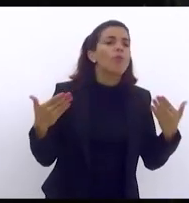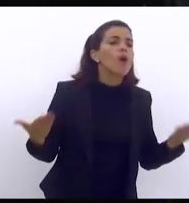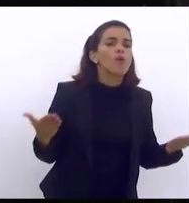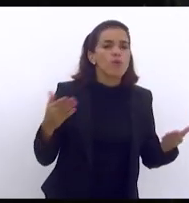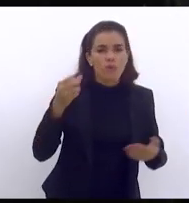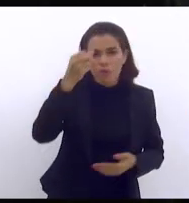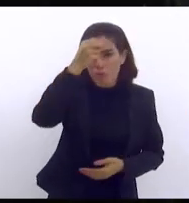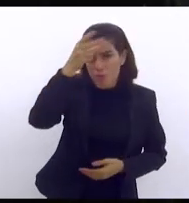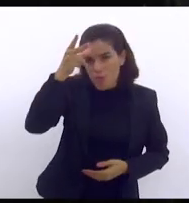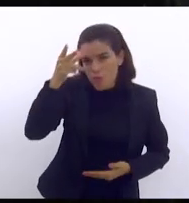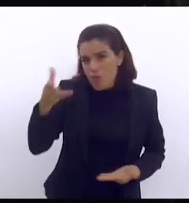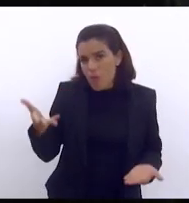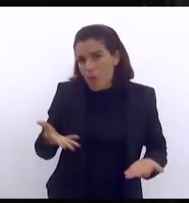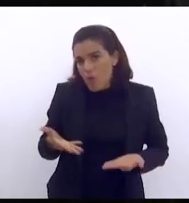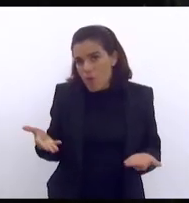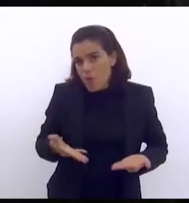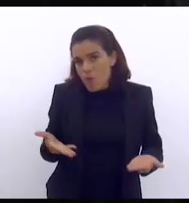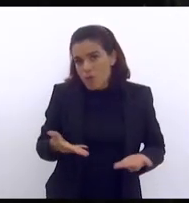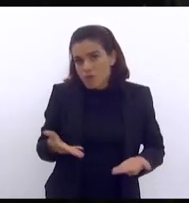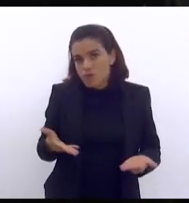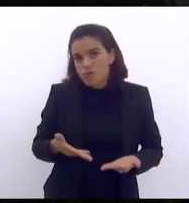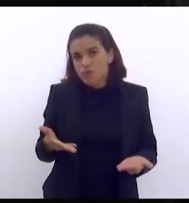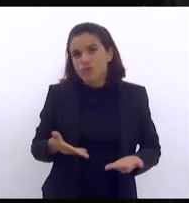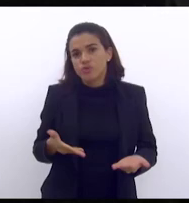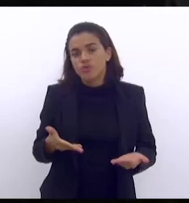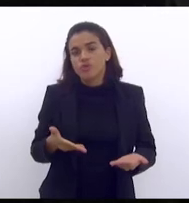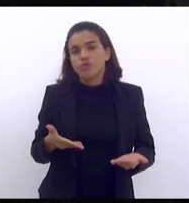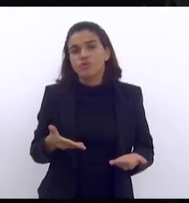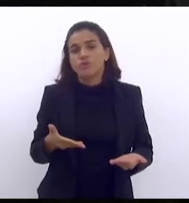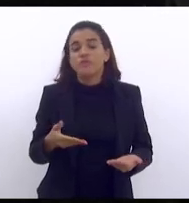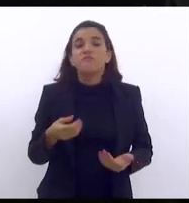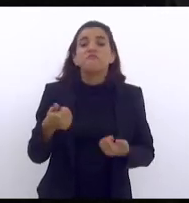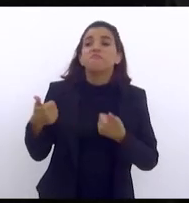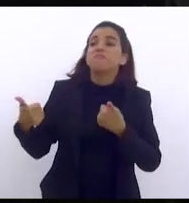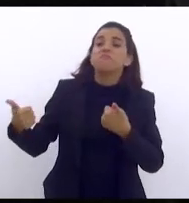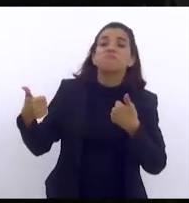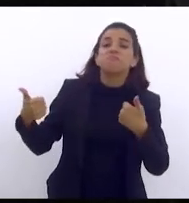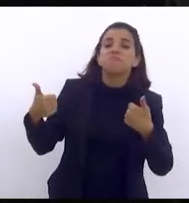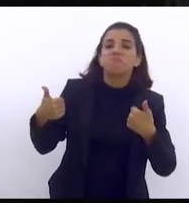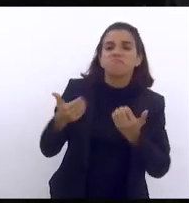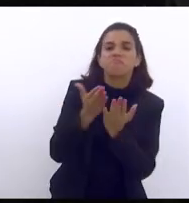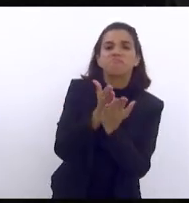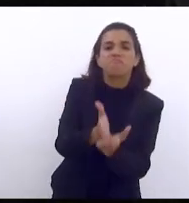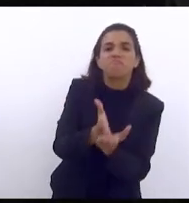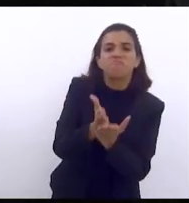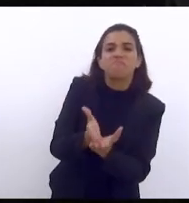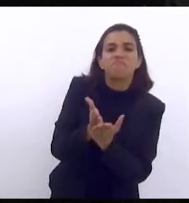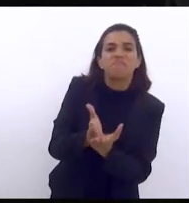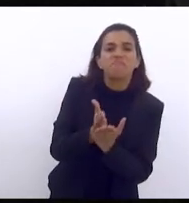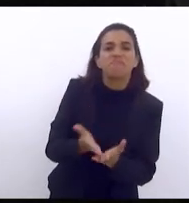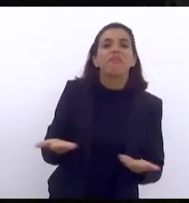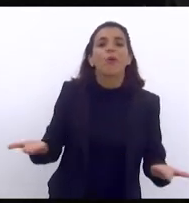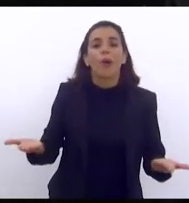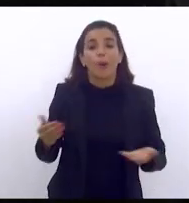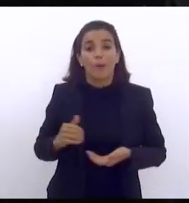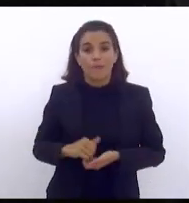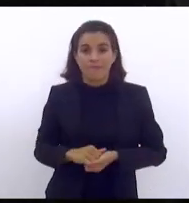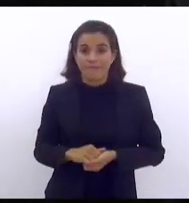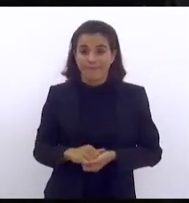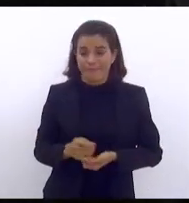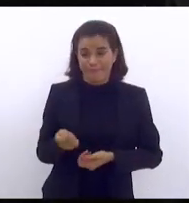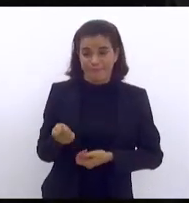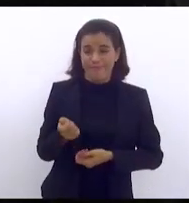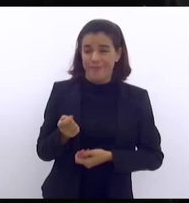hoje senhor presidente vai bem que prefeito vai bem muito